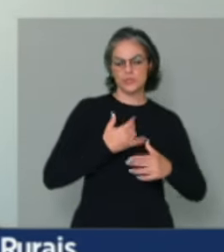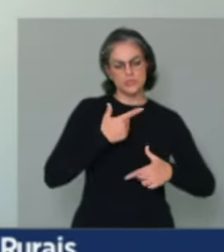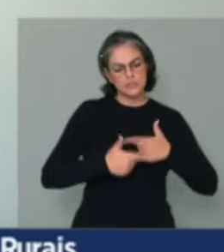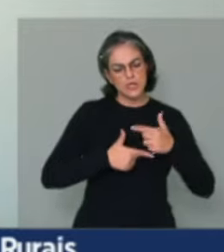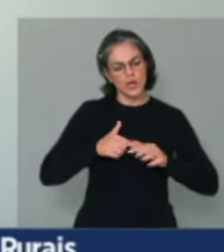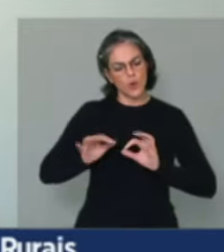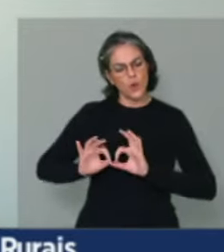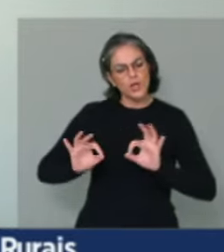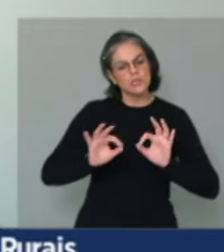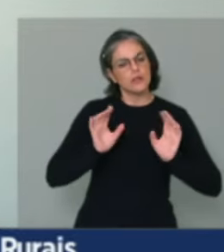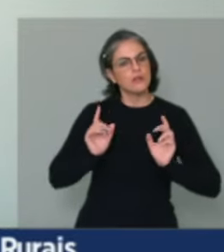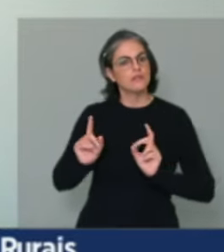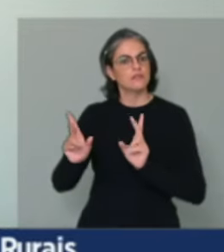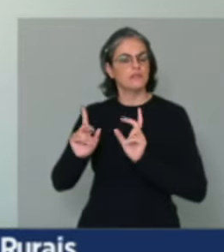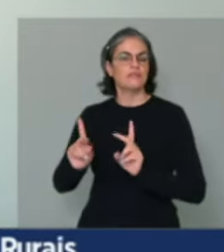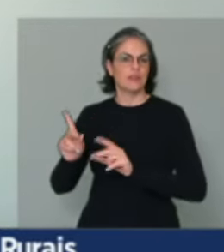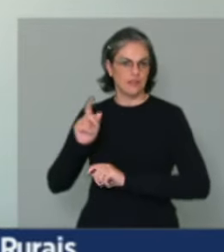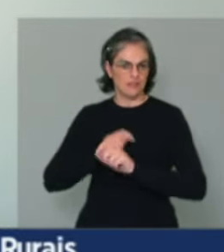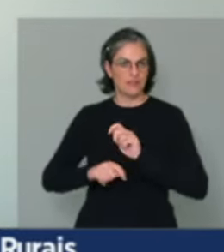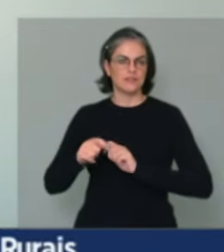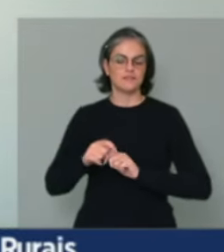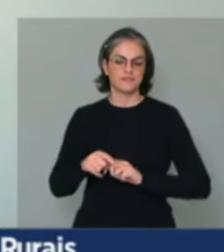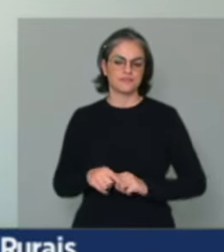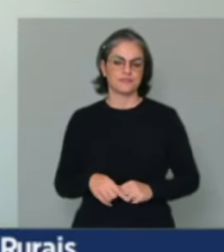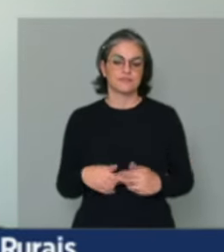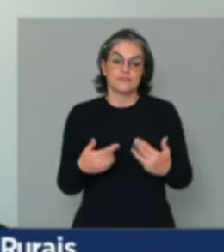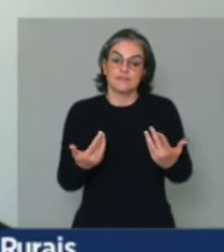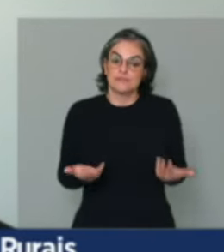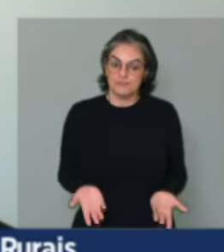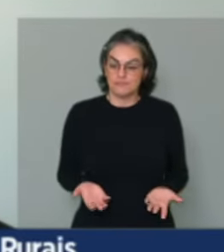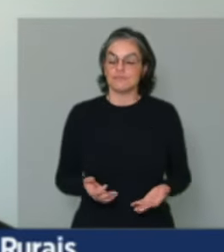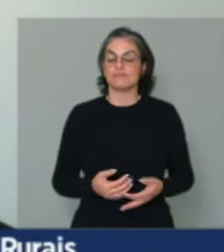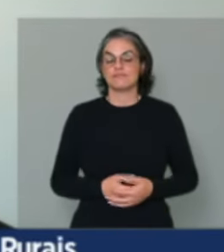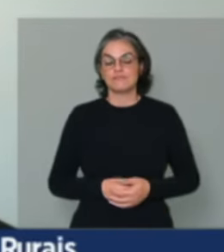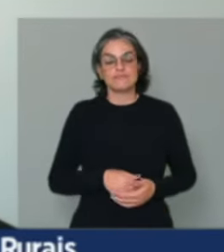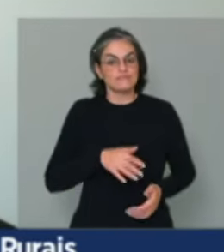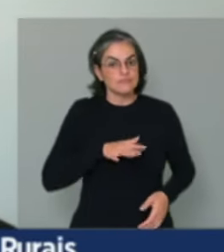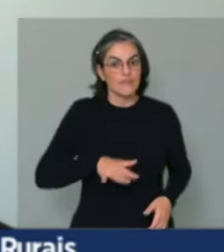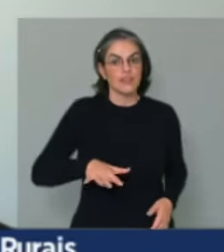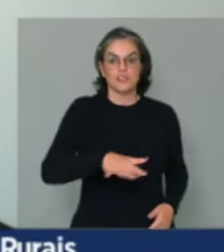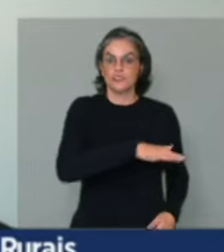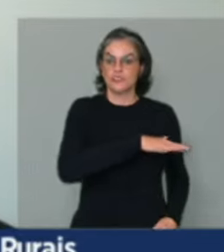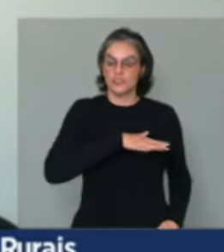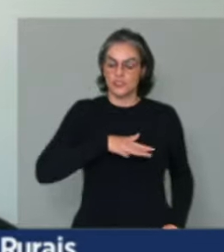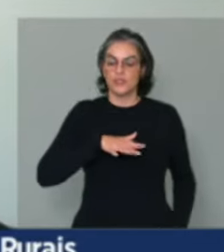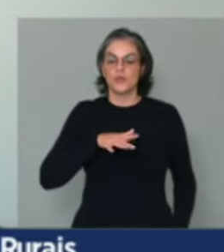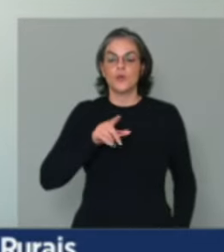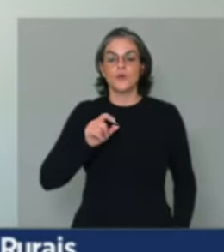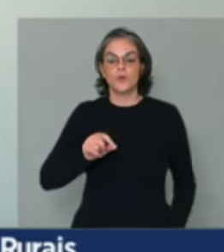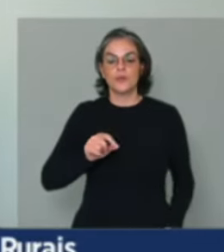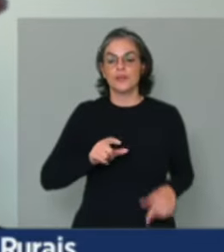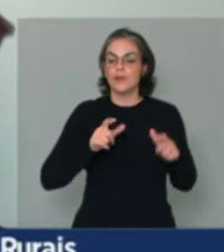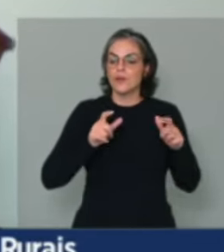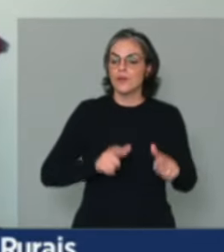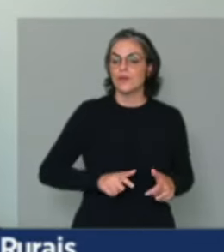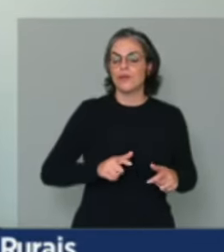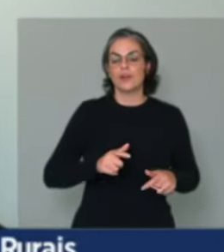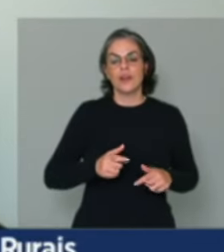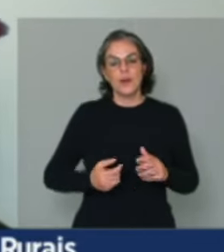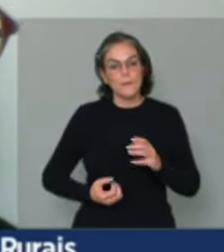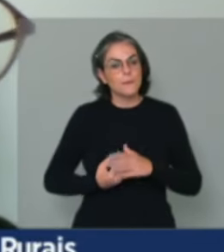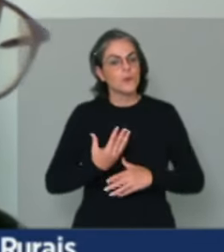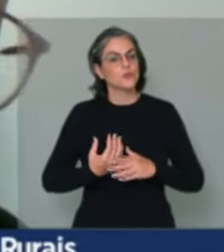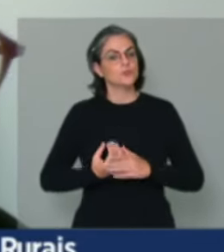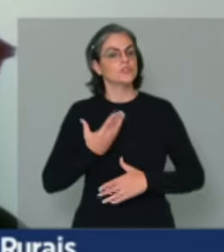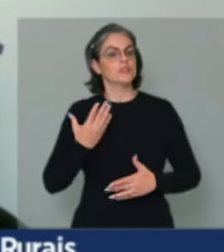comercialização. Porque aqui nós estamos falando de um campo como lugar de produção e de reprodução